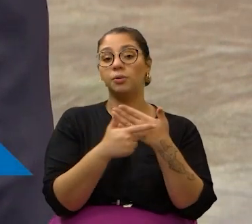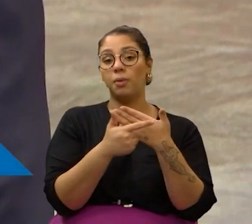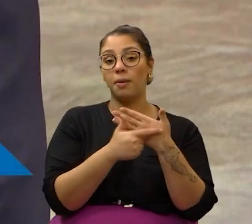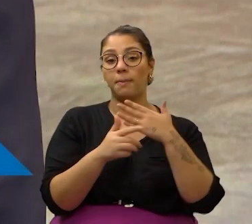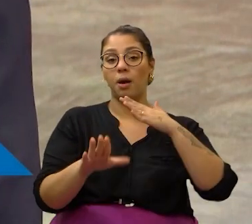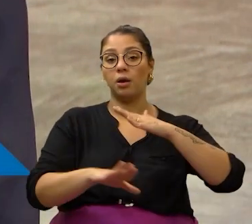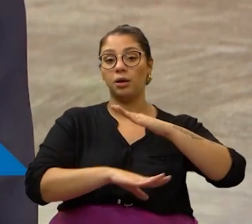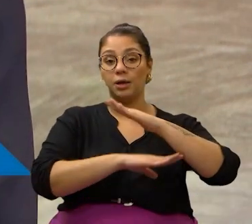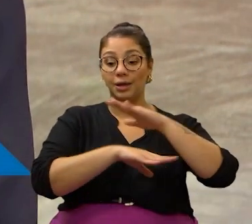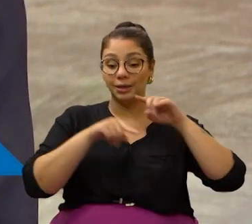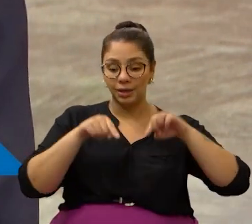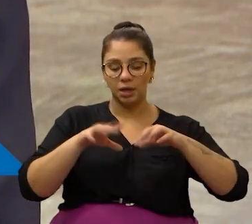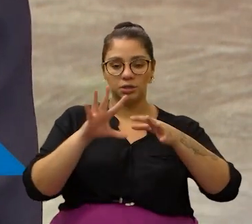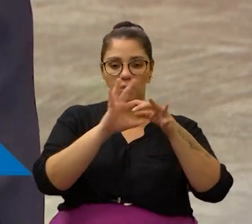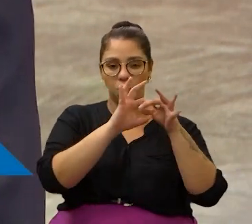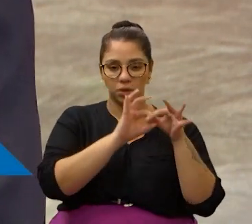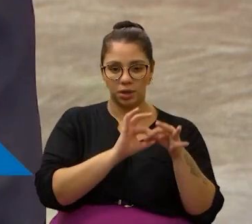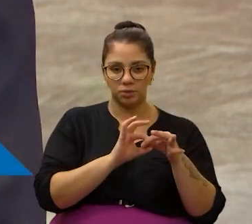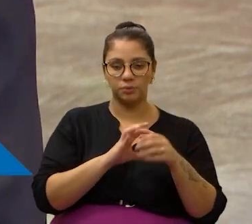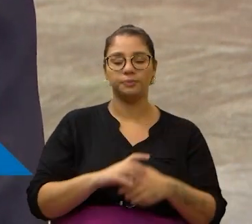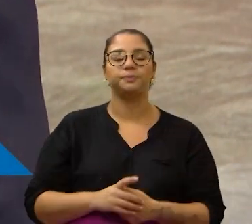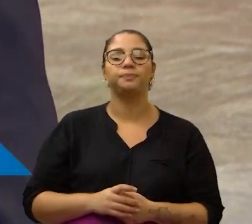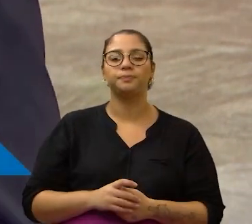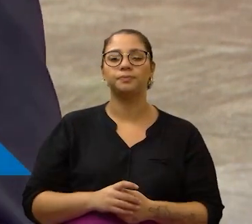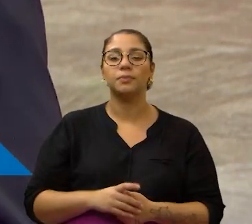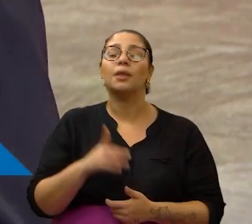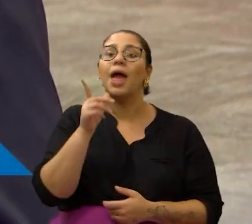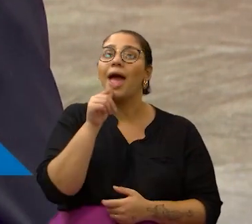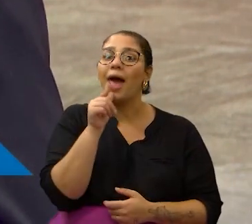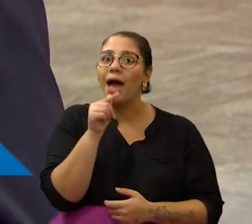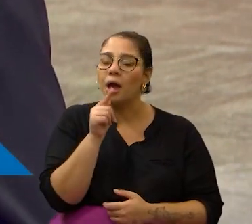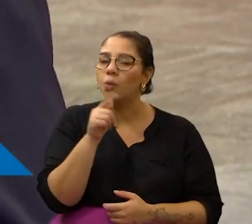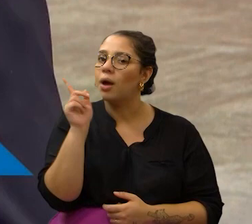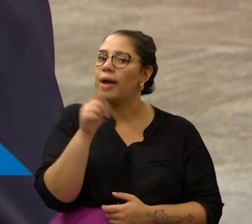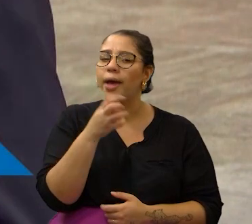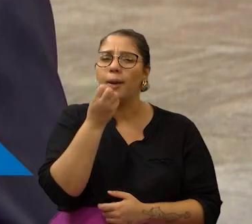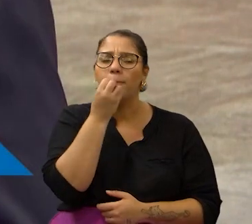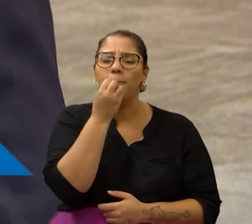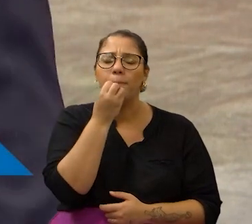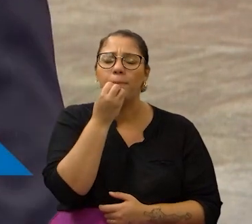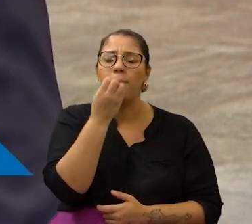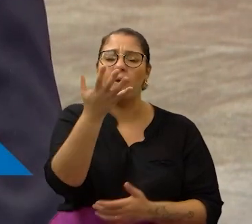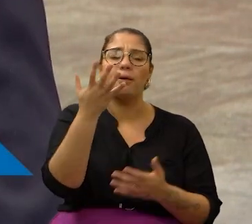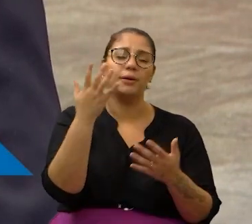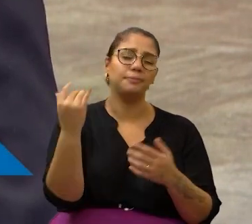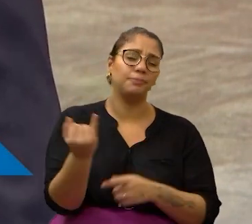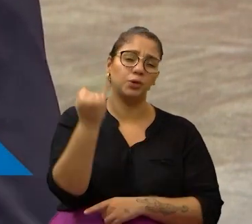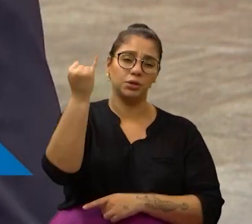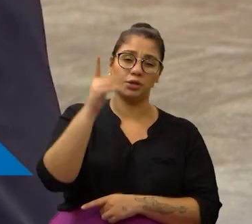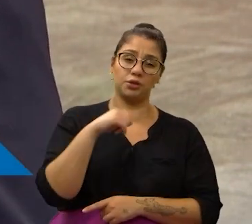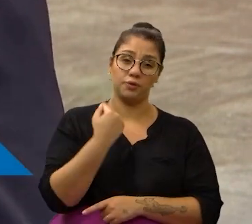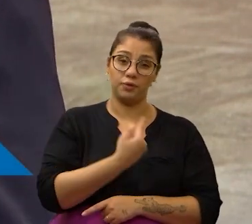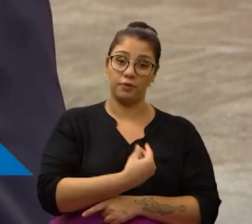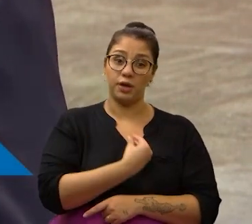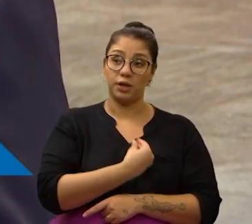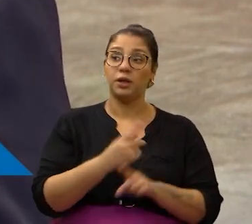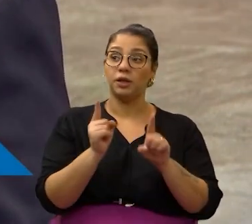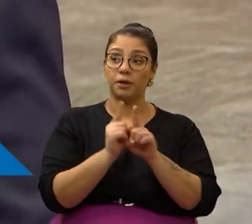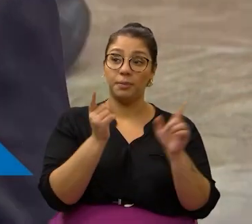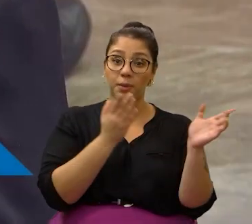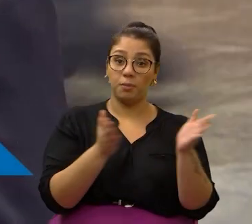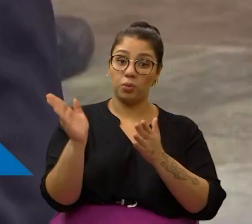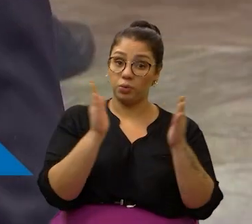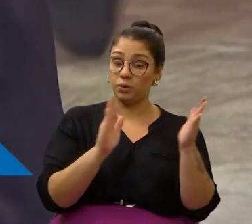e o papel da Câmara neste contexto. A água é um bem imprescindível à nossa vida, também para o setor